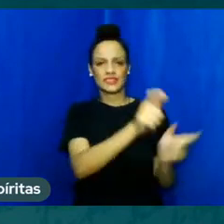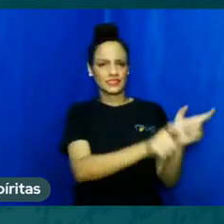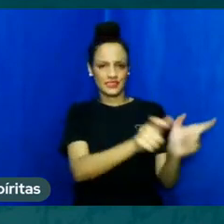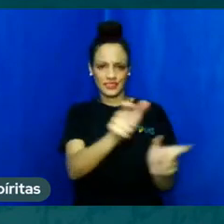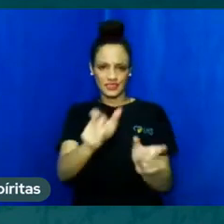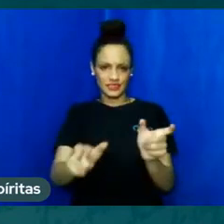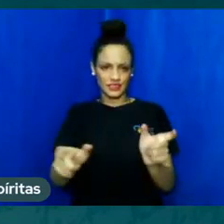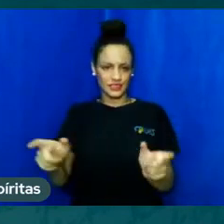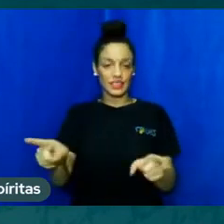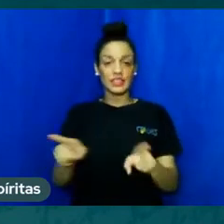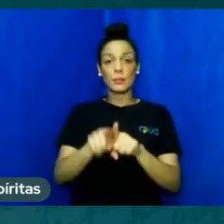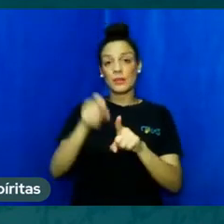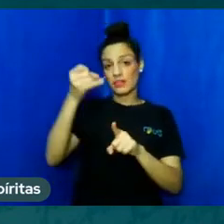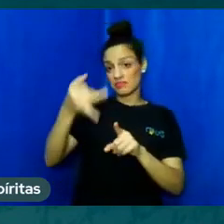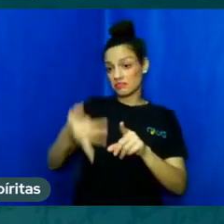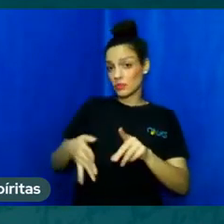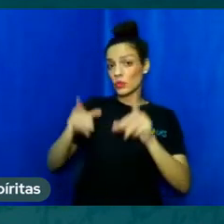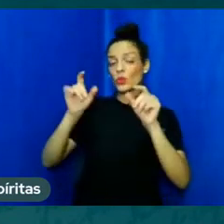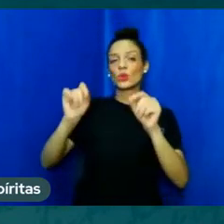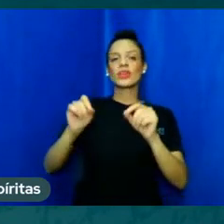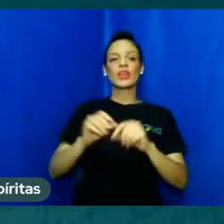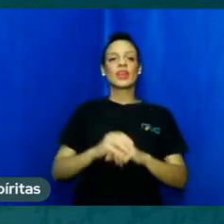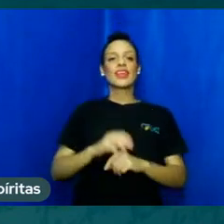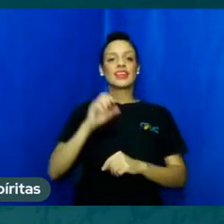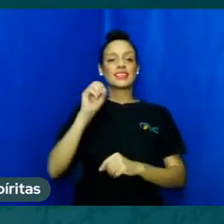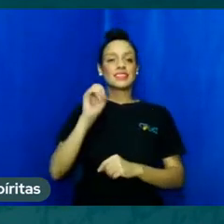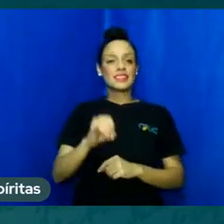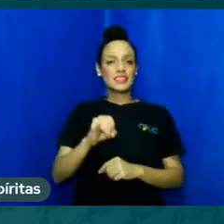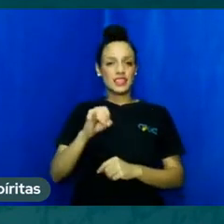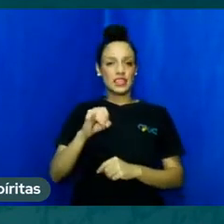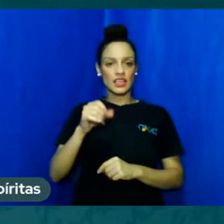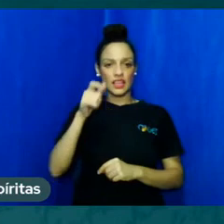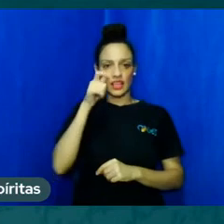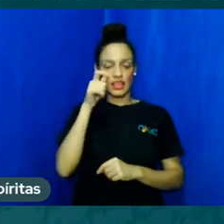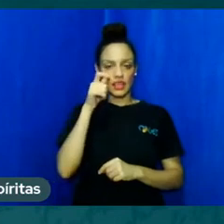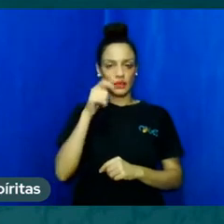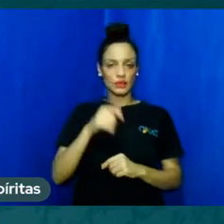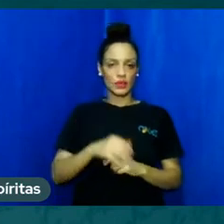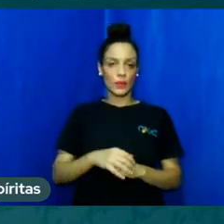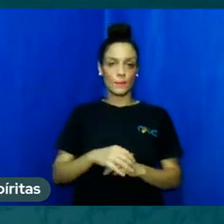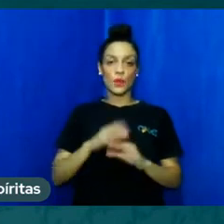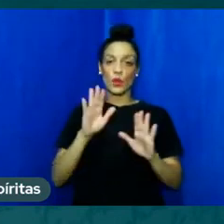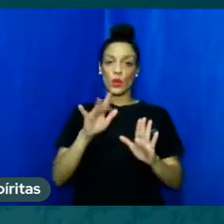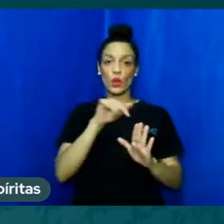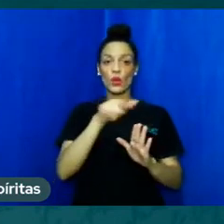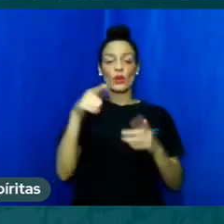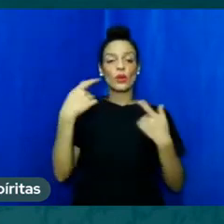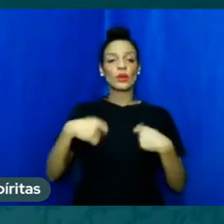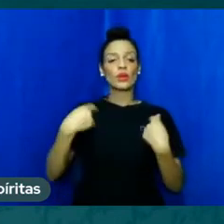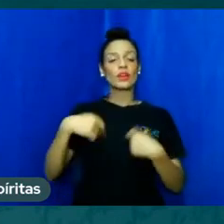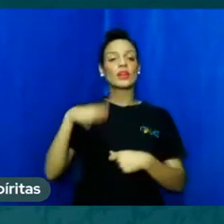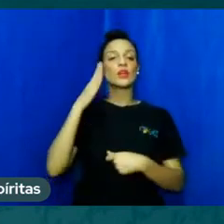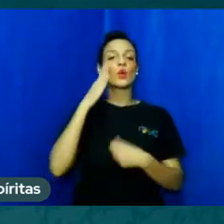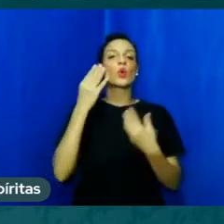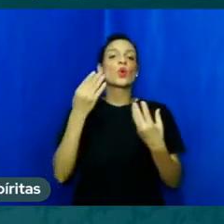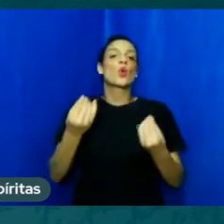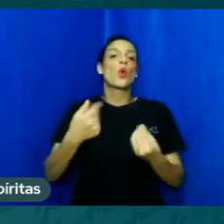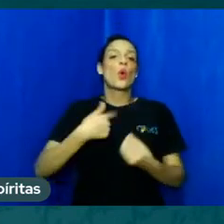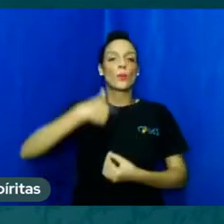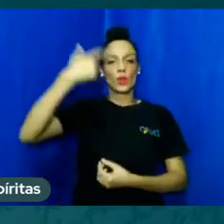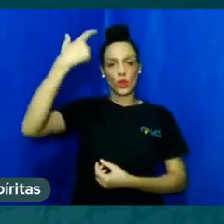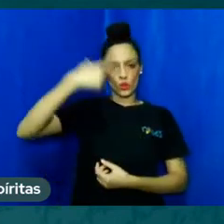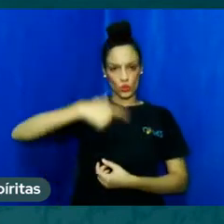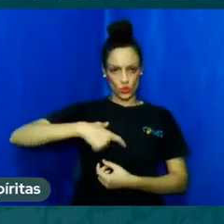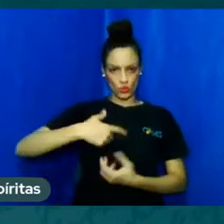constitui sinal notório de inferioridade. Então, vamos saber como é que eu tô. Não é pra analisar